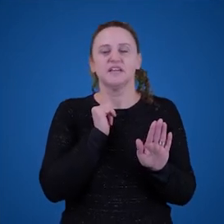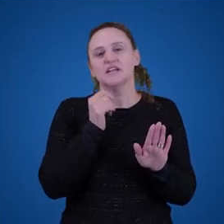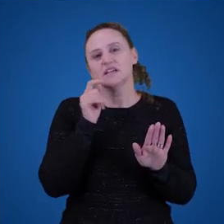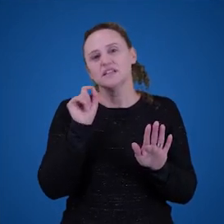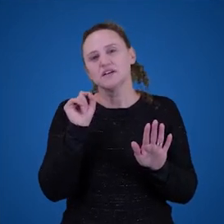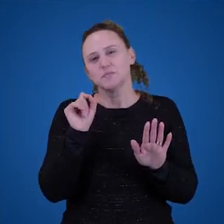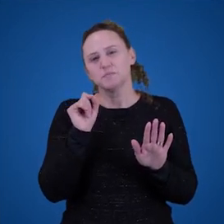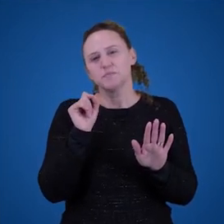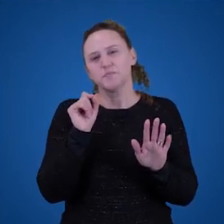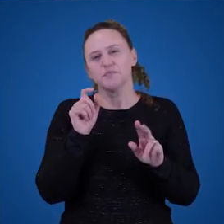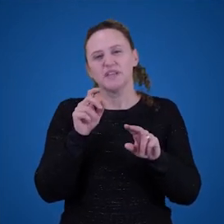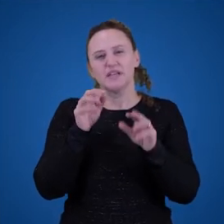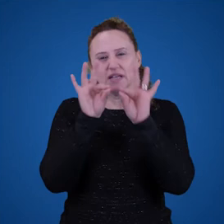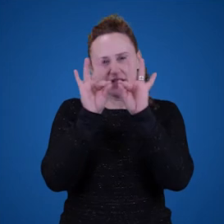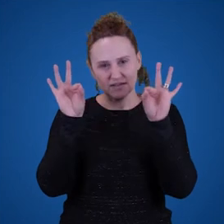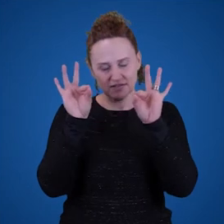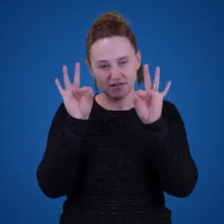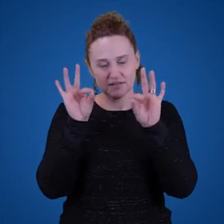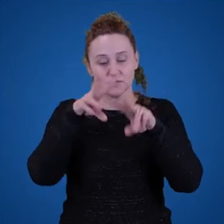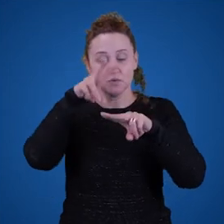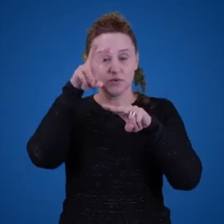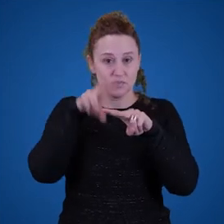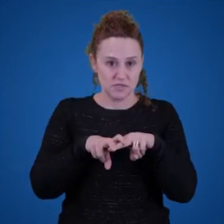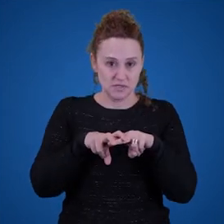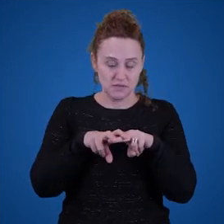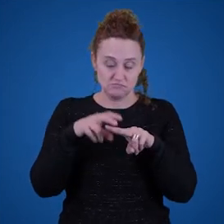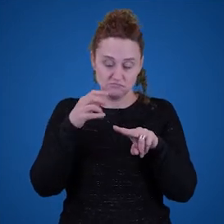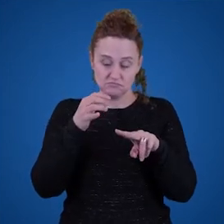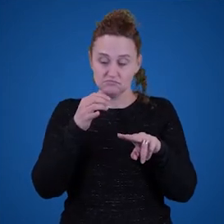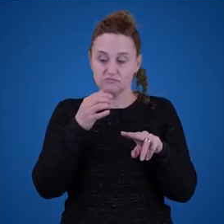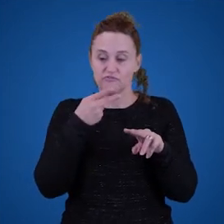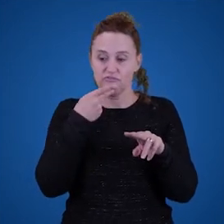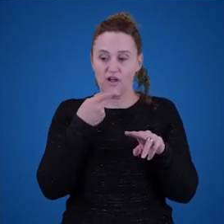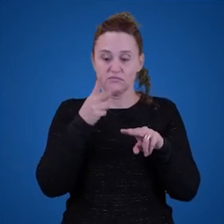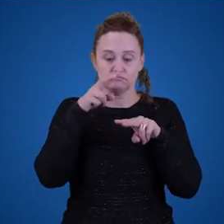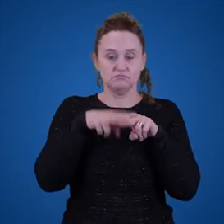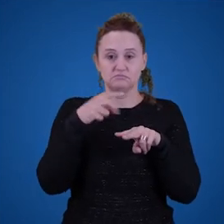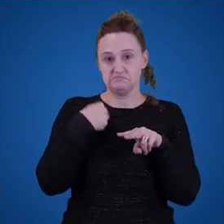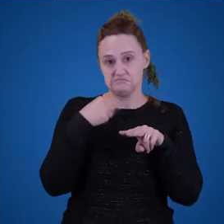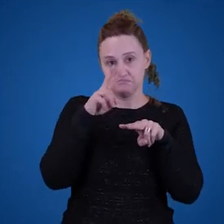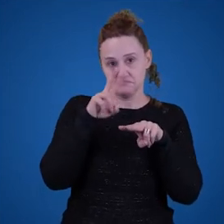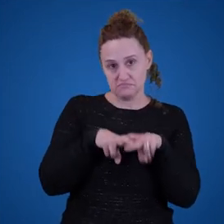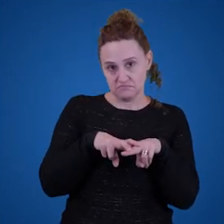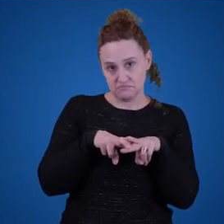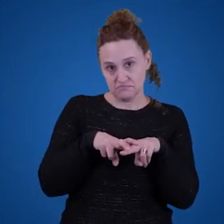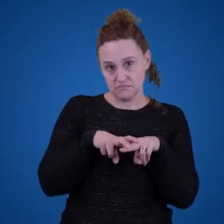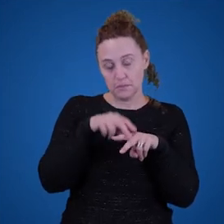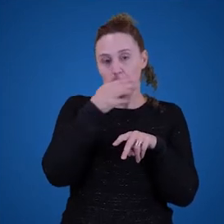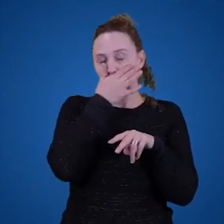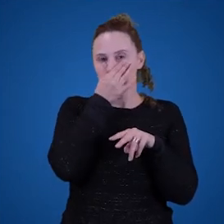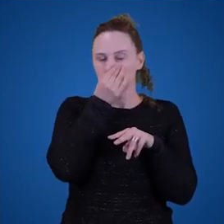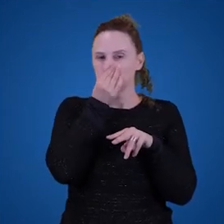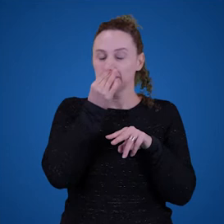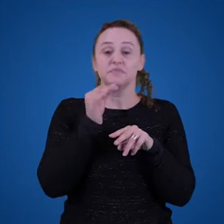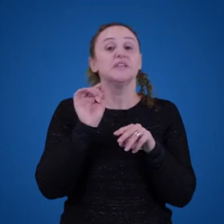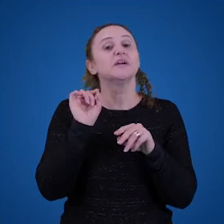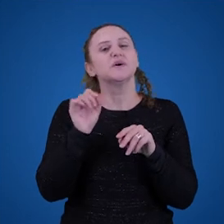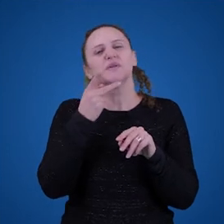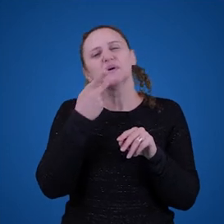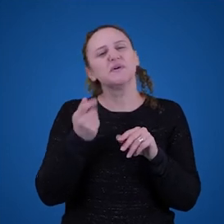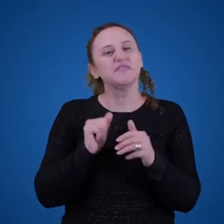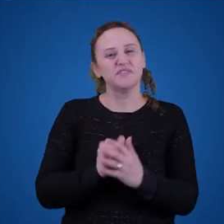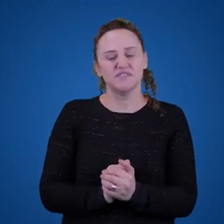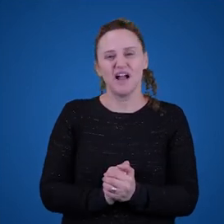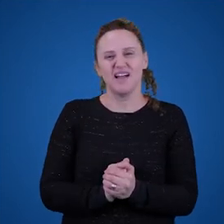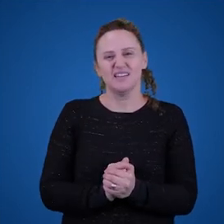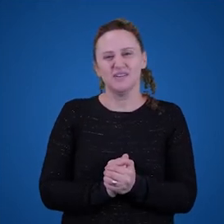realmente significa que eu estou sentado. Mas quando eu digo que eu vivo dando murro em pontas de faca, isso significa que eu vivo